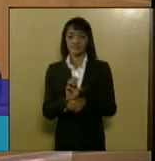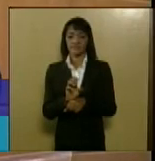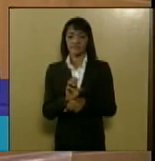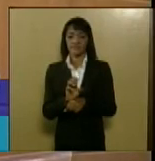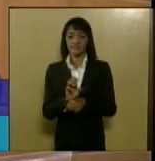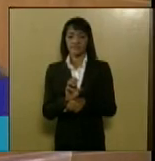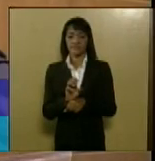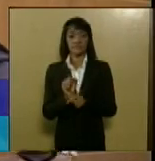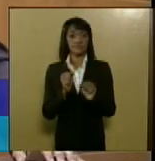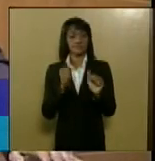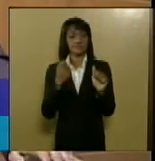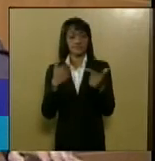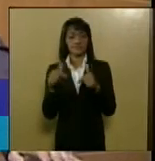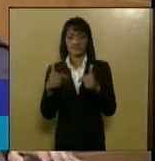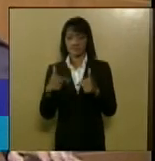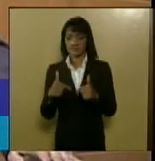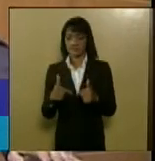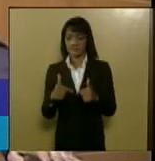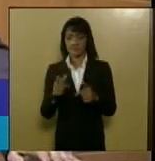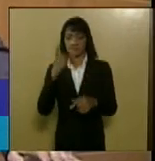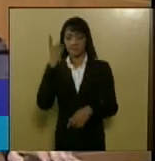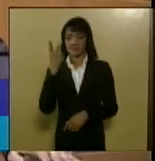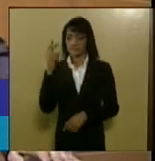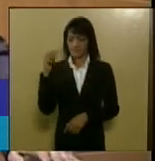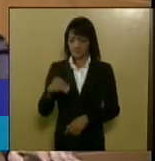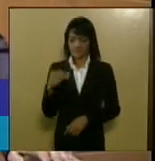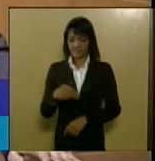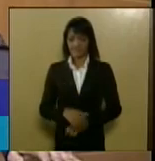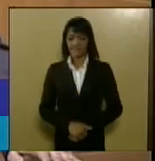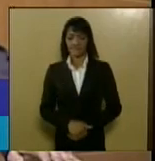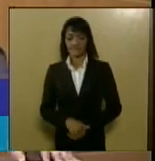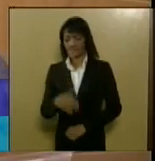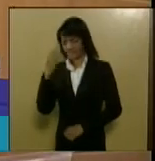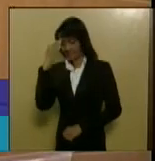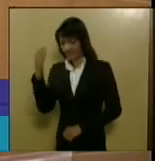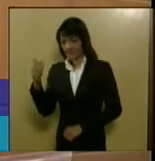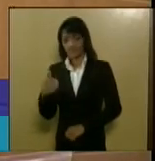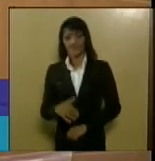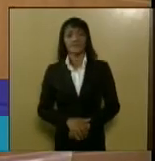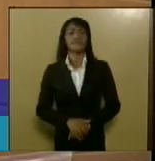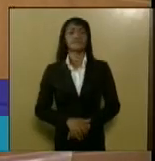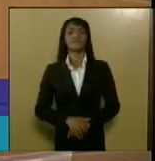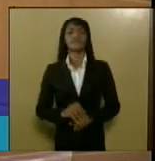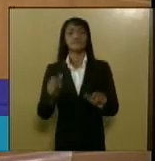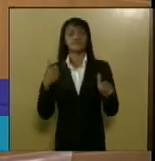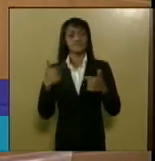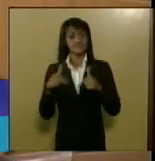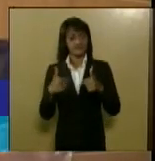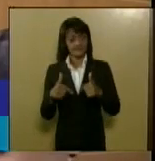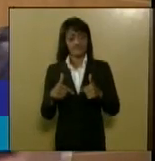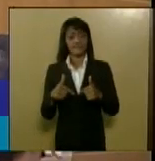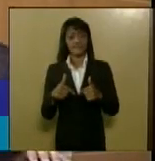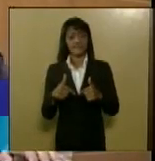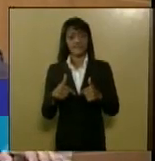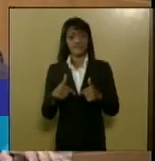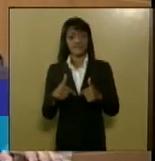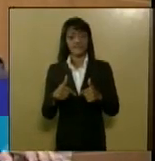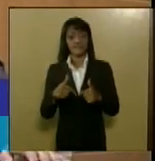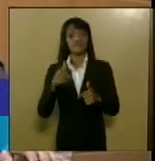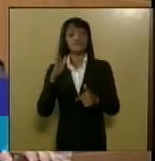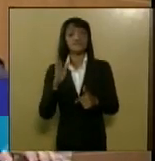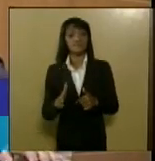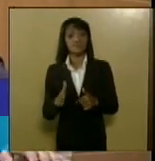nesse trabalho... Deputado, tem mais de dois minutos. Obrigado, Sr. Presidente. Nesse trabalho de fomentar